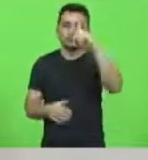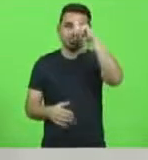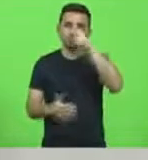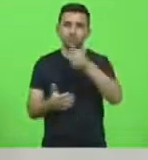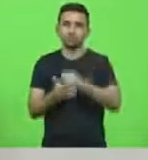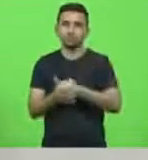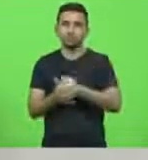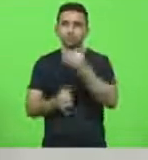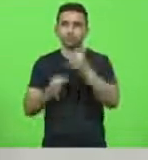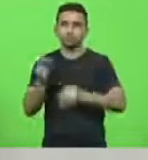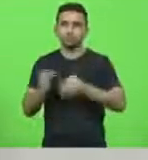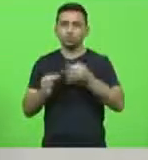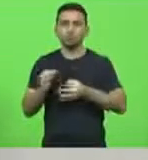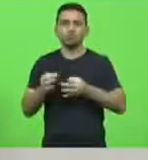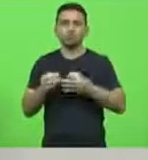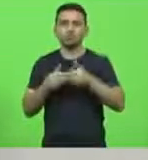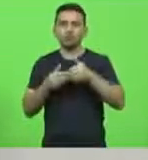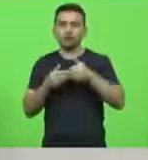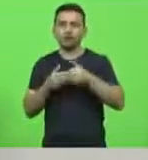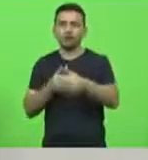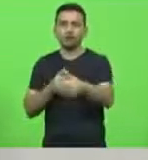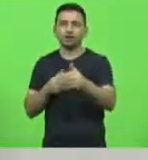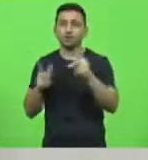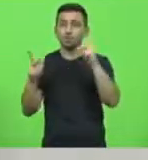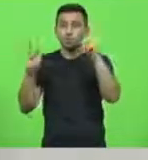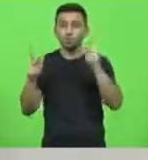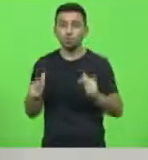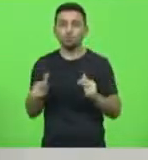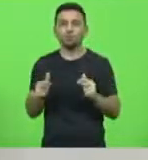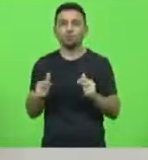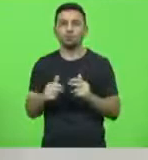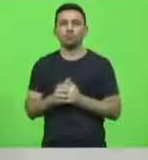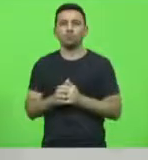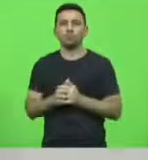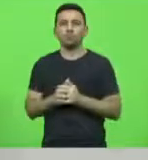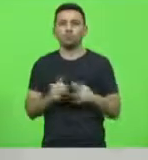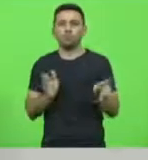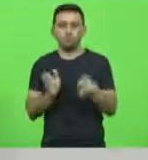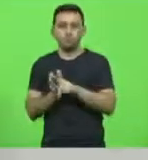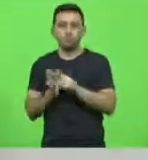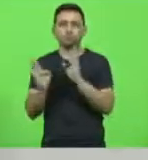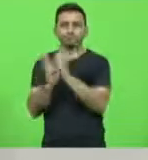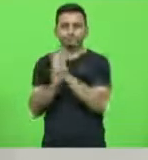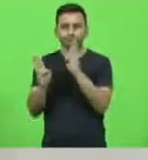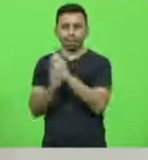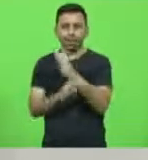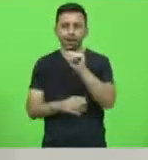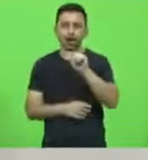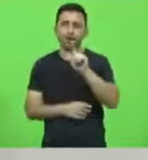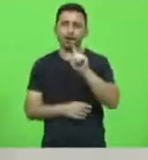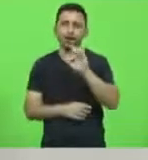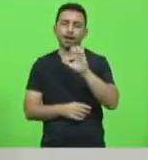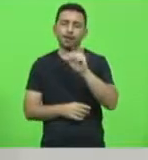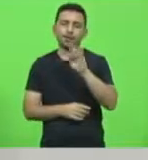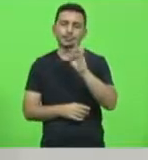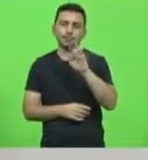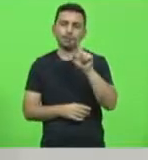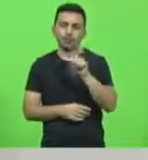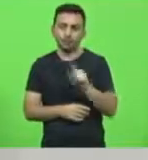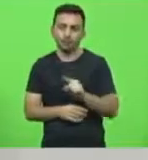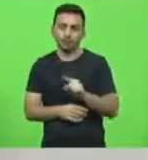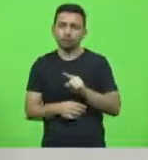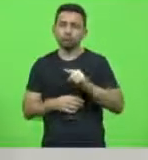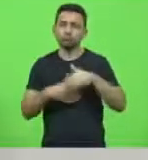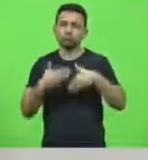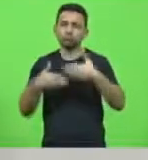judiciais decorrentes dos mesmos fatos referentes à Operação Alcatraz e aos seus desdobramentos. Ou